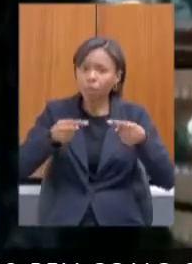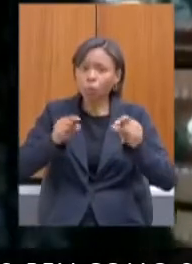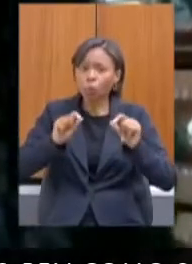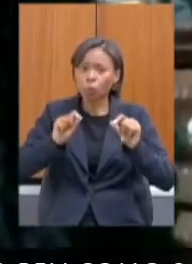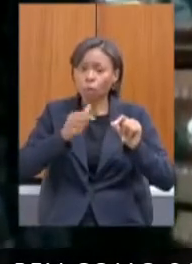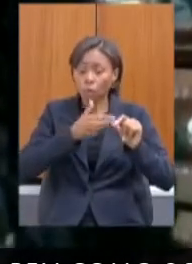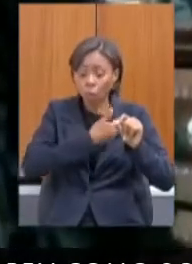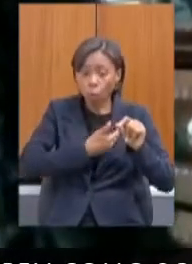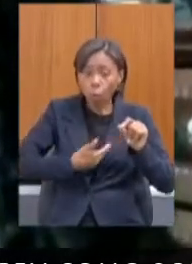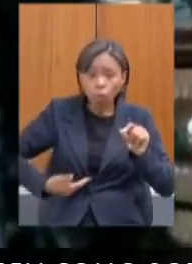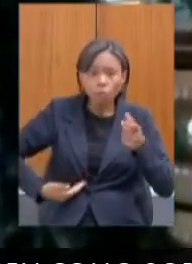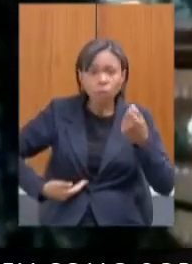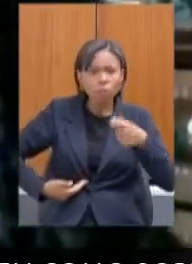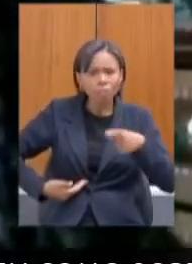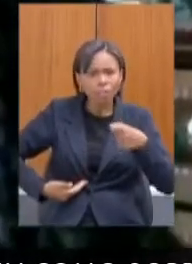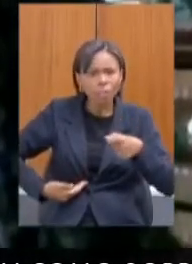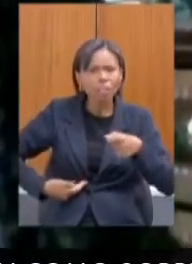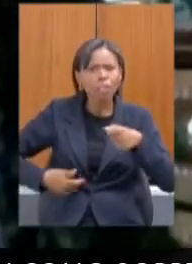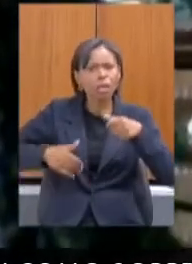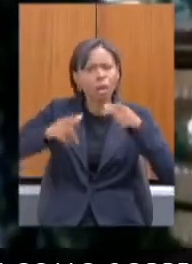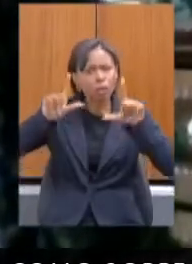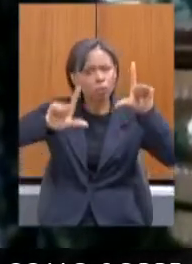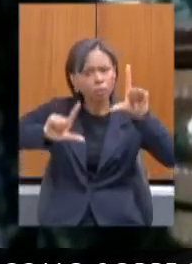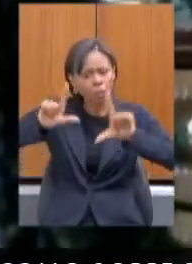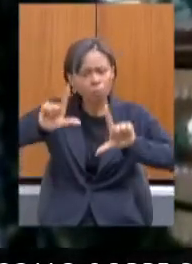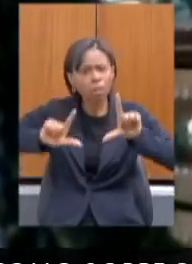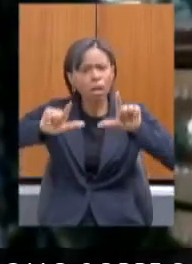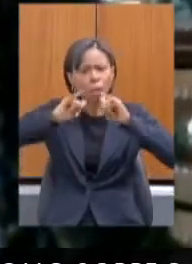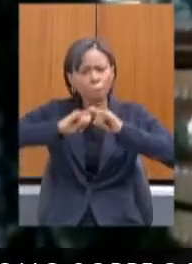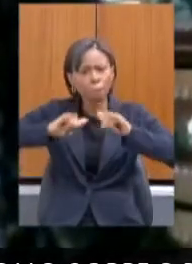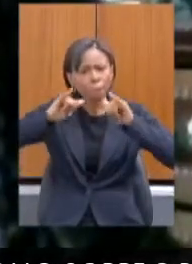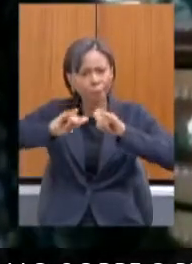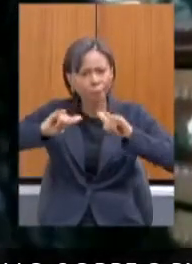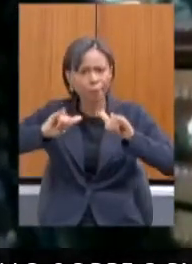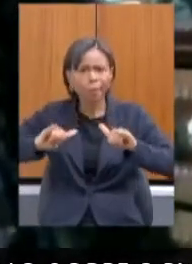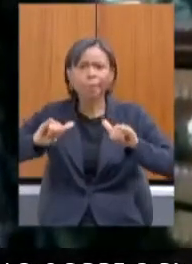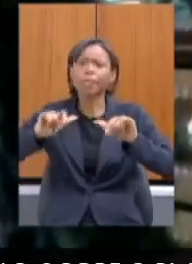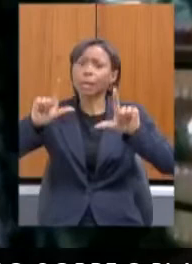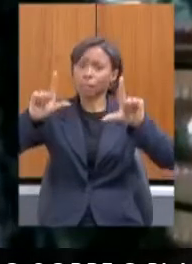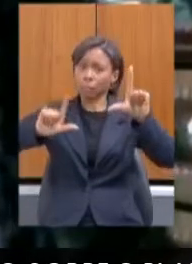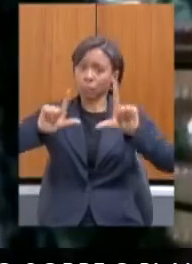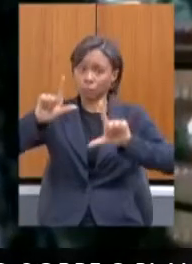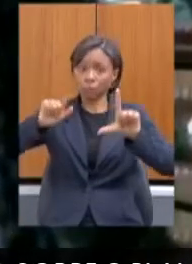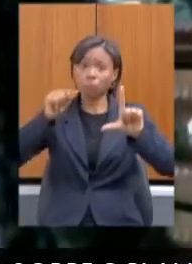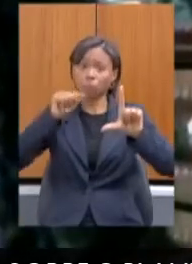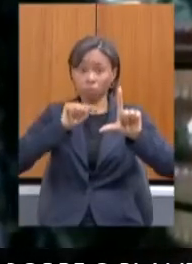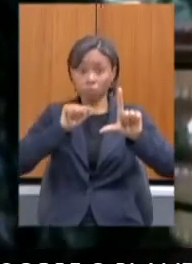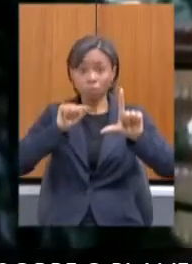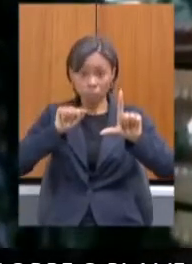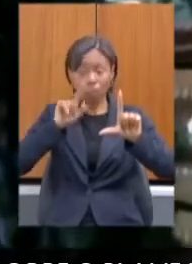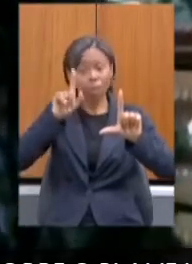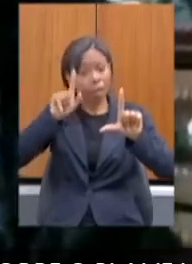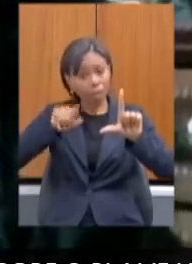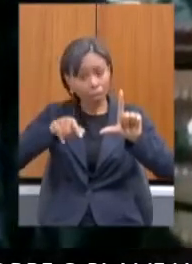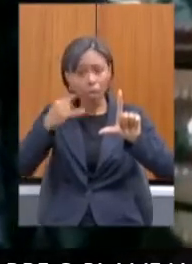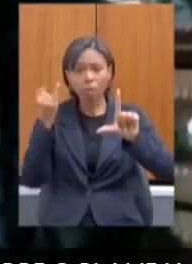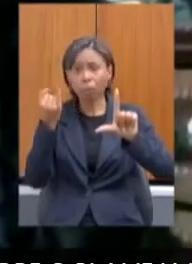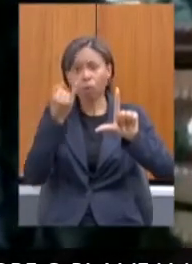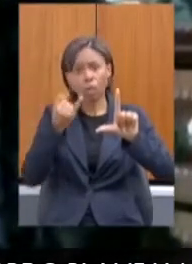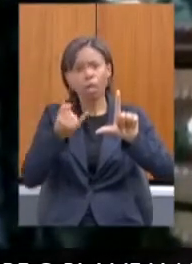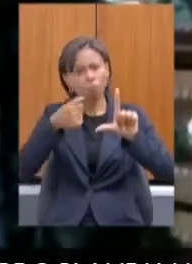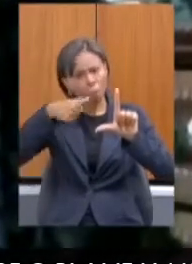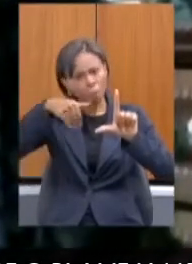de televisão, inclusive a TV pública é um canal que precisa ser mais